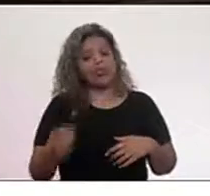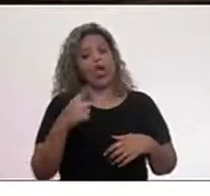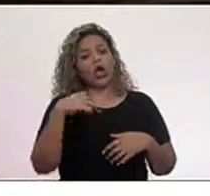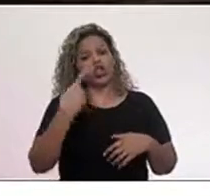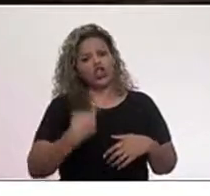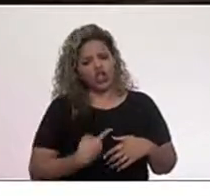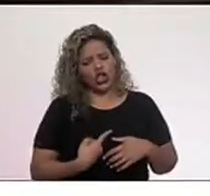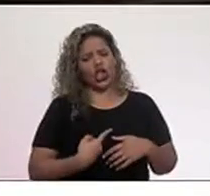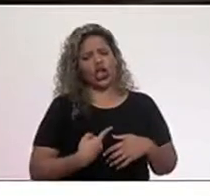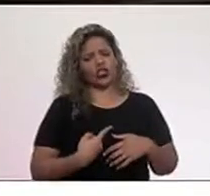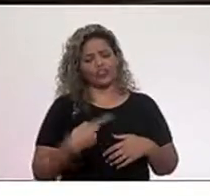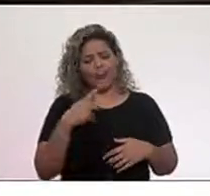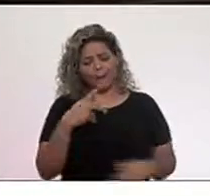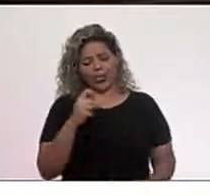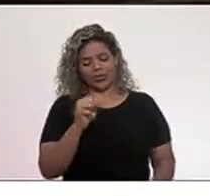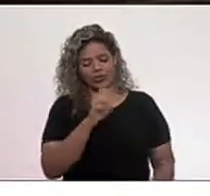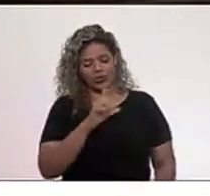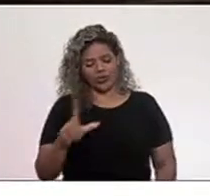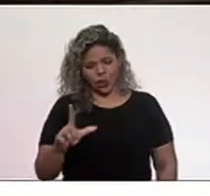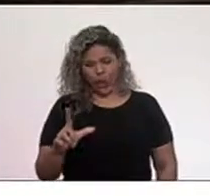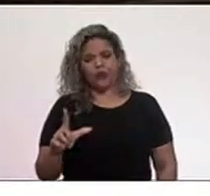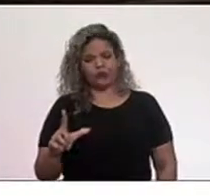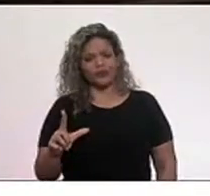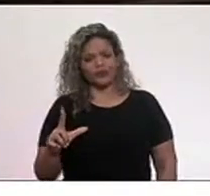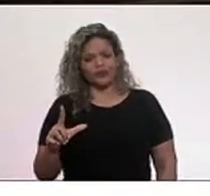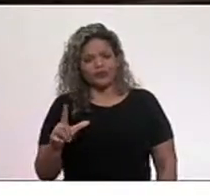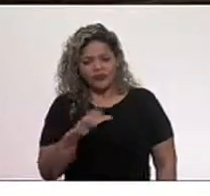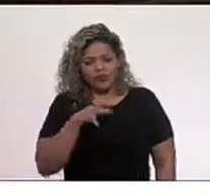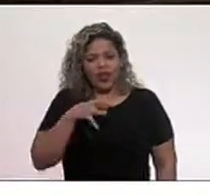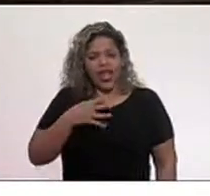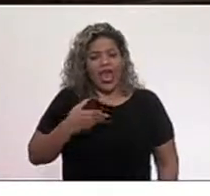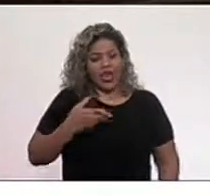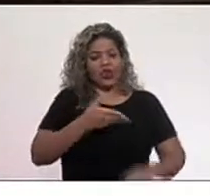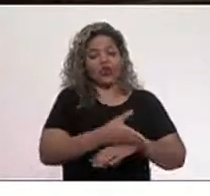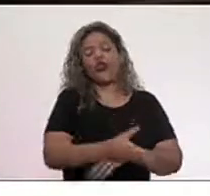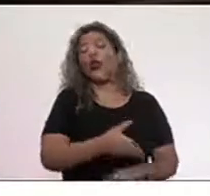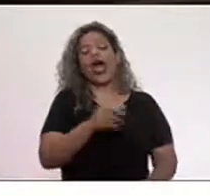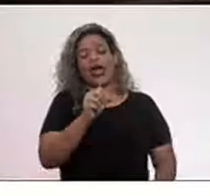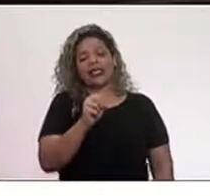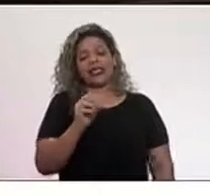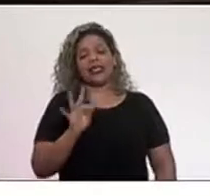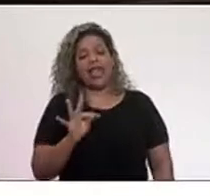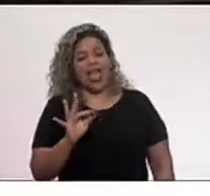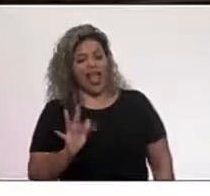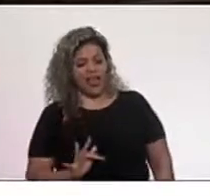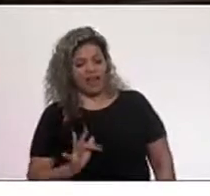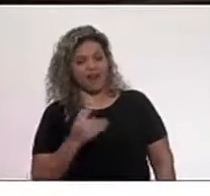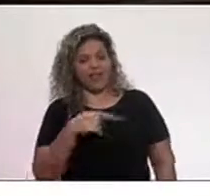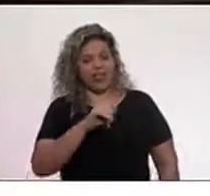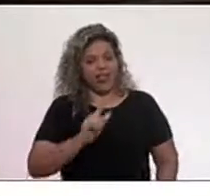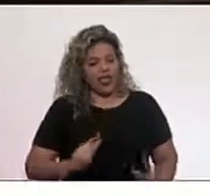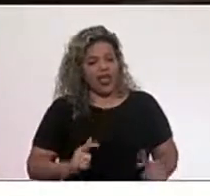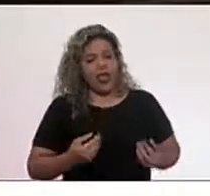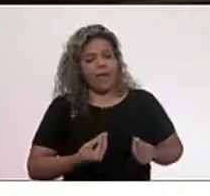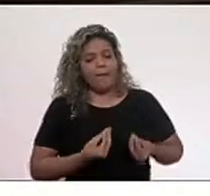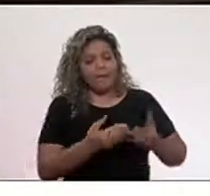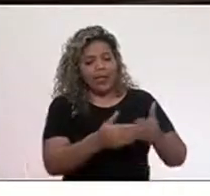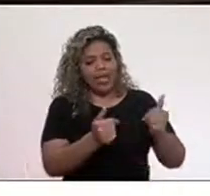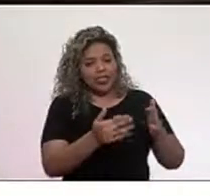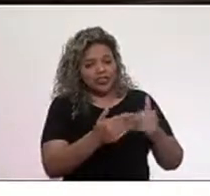nosso partido, o PSOL, entrou no Supremo Tribunal Federal com uma arguição de